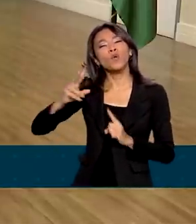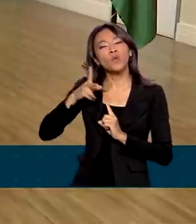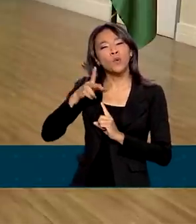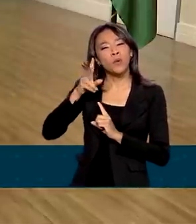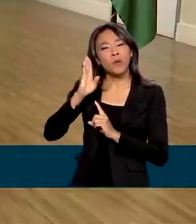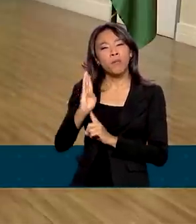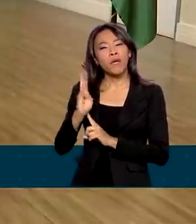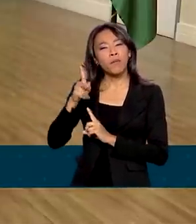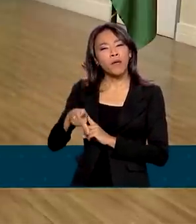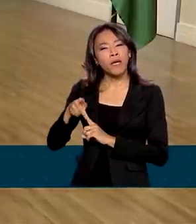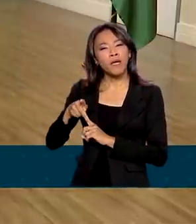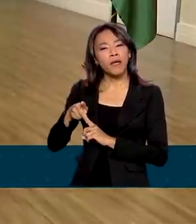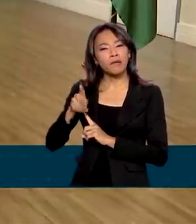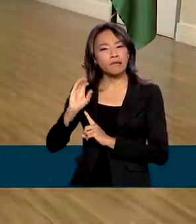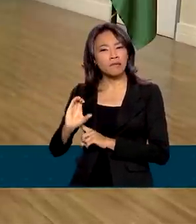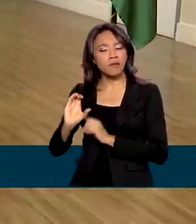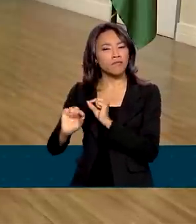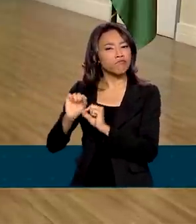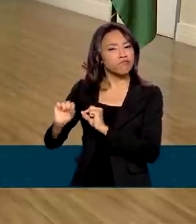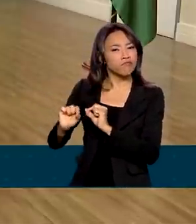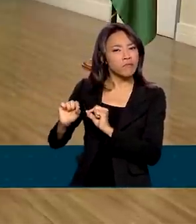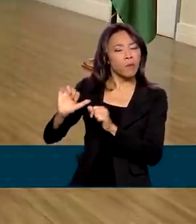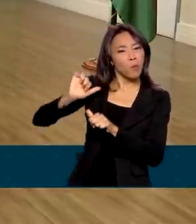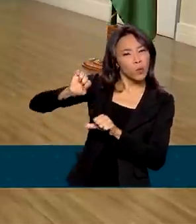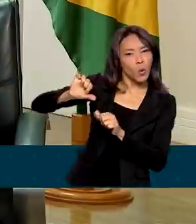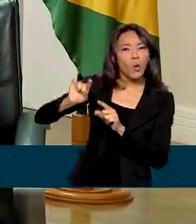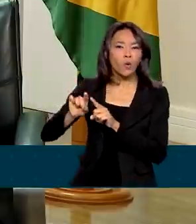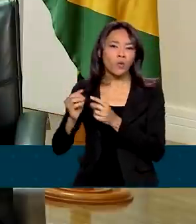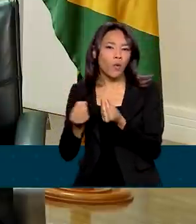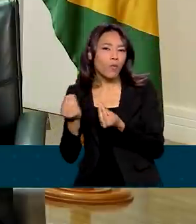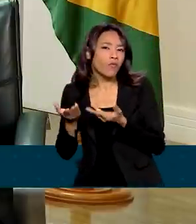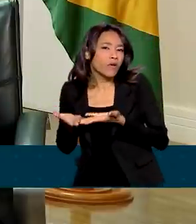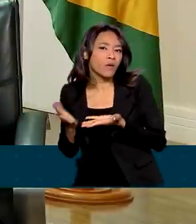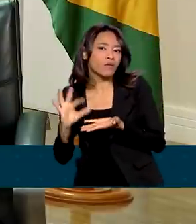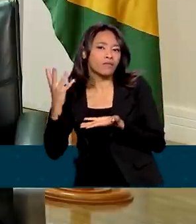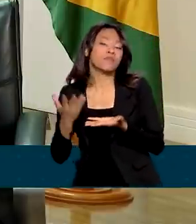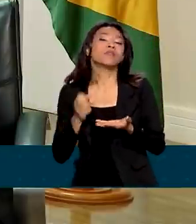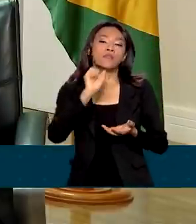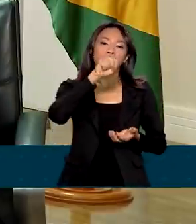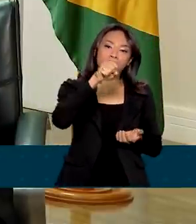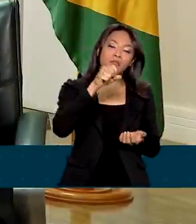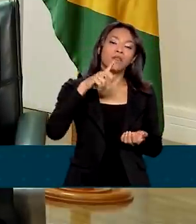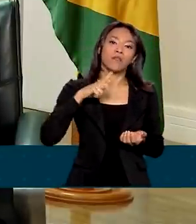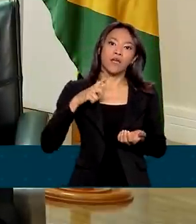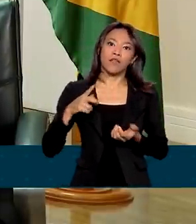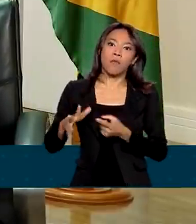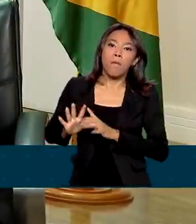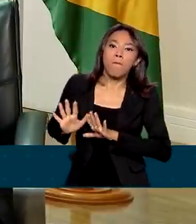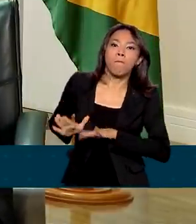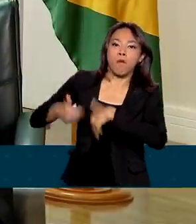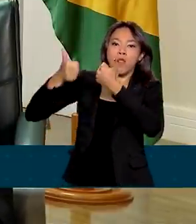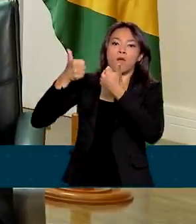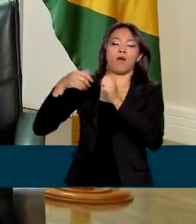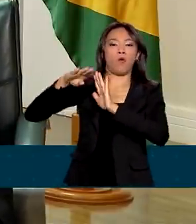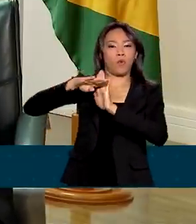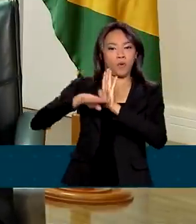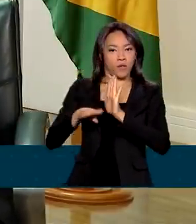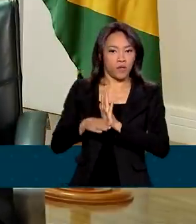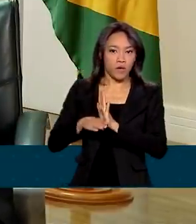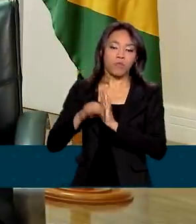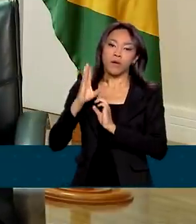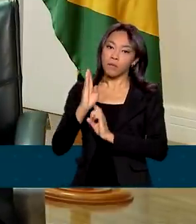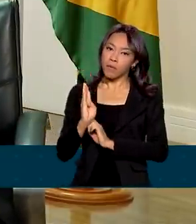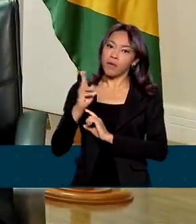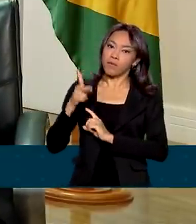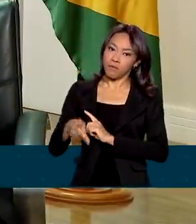reformulação e teve uma ampliação também, né? Exatamente. Nós conseguimos aperfeiçoar o BPC, que é o